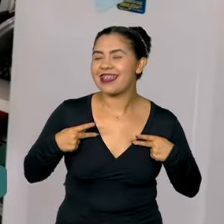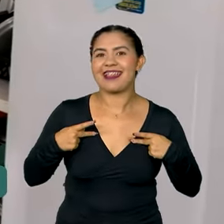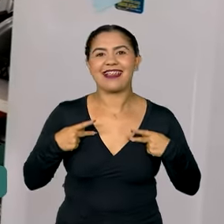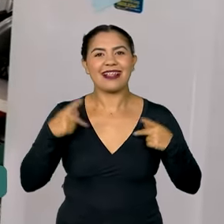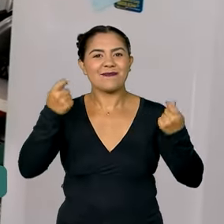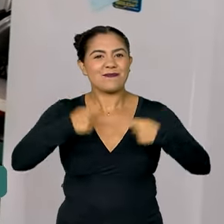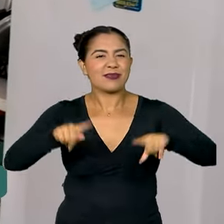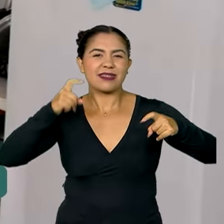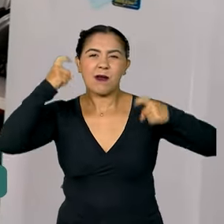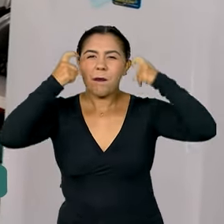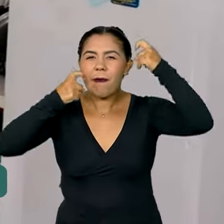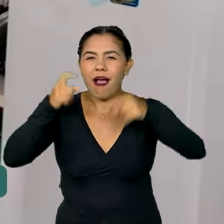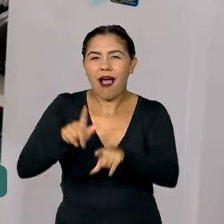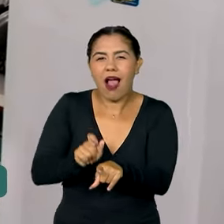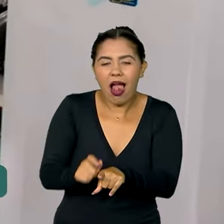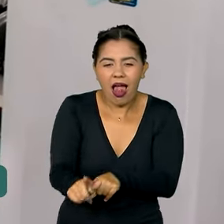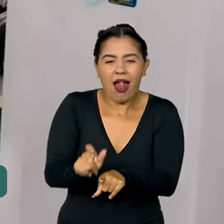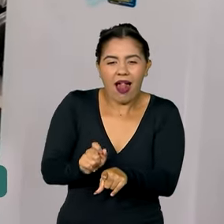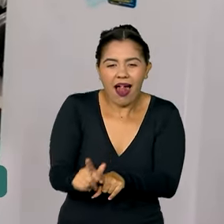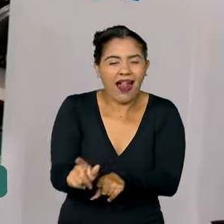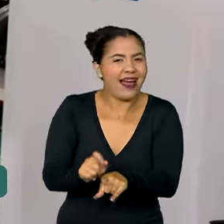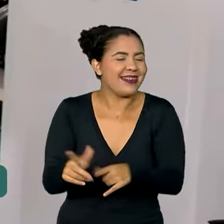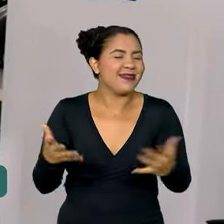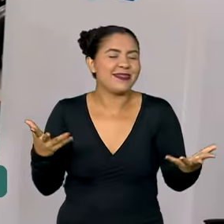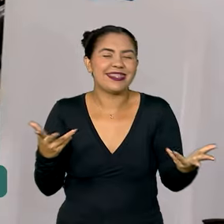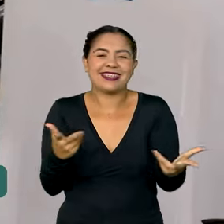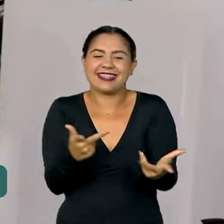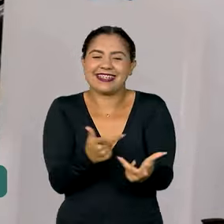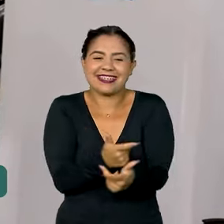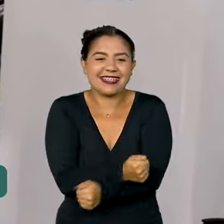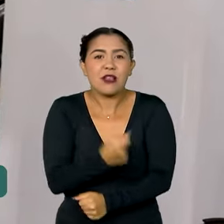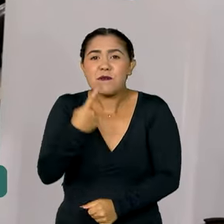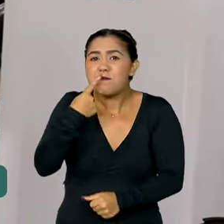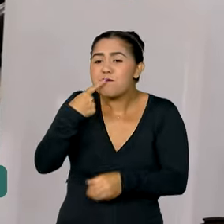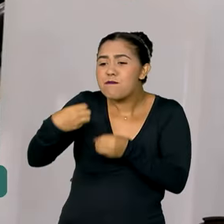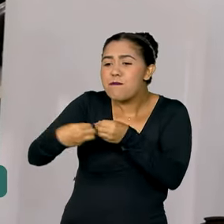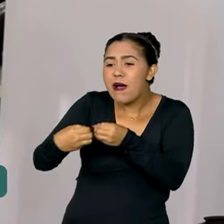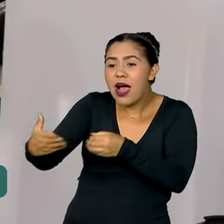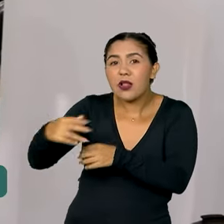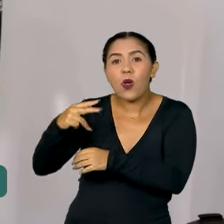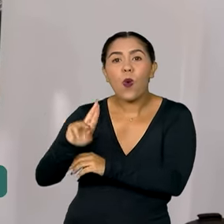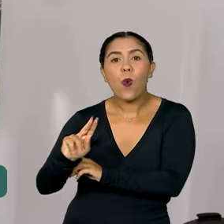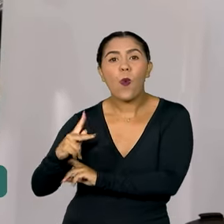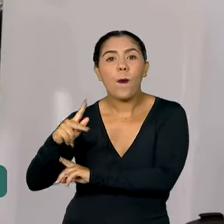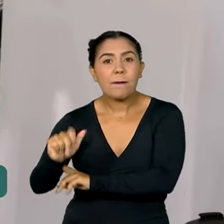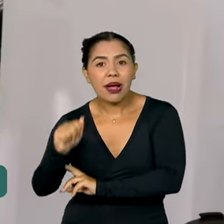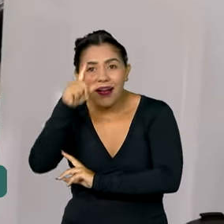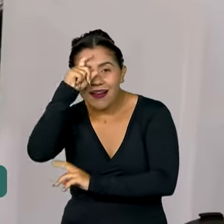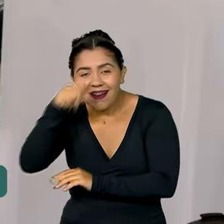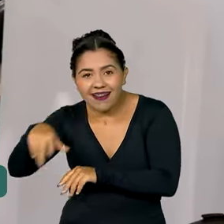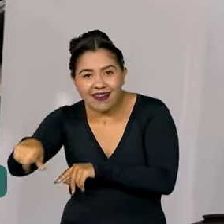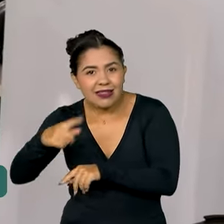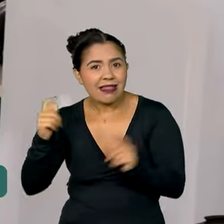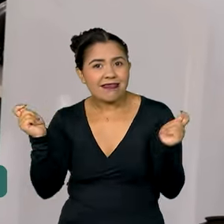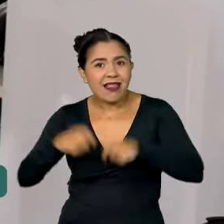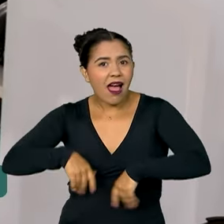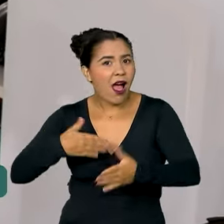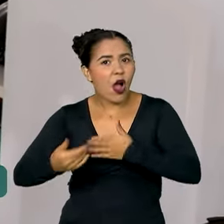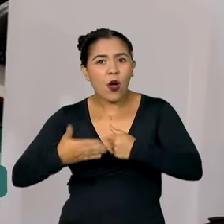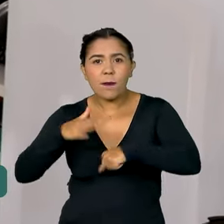preocupação com aluguel. É maravilhoso. A UPA, bem pertinho também, né? Aqui, que em qualquer momento que